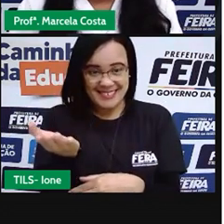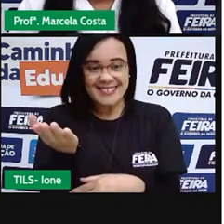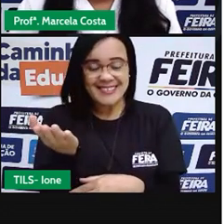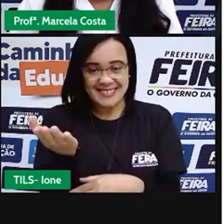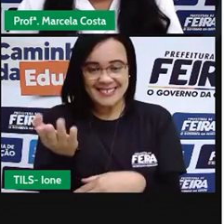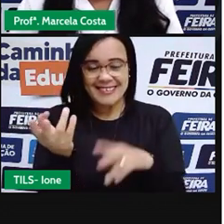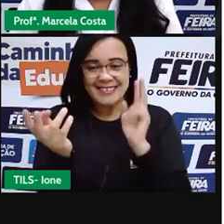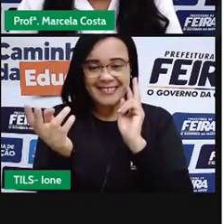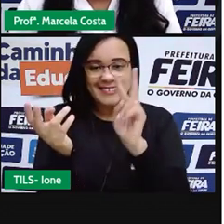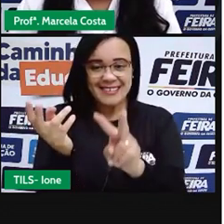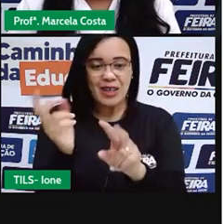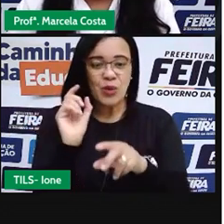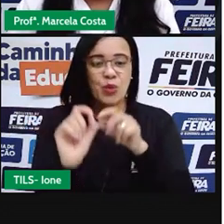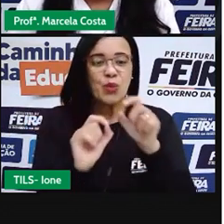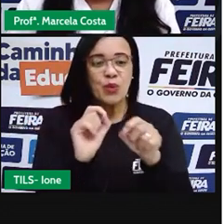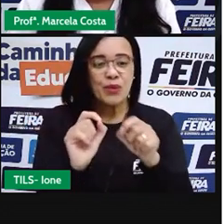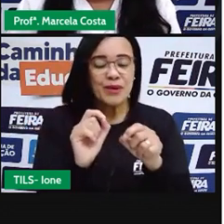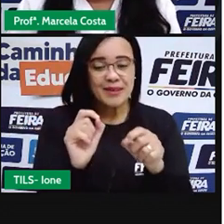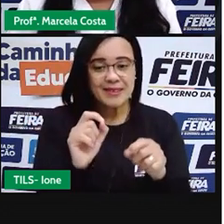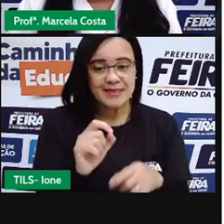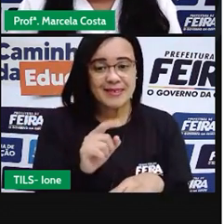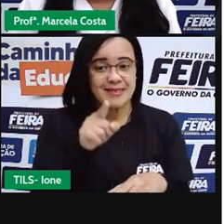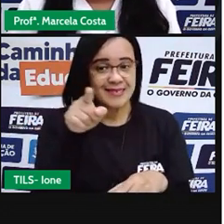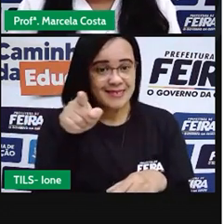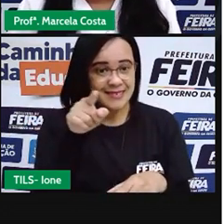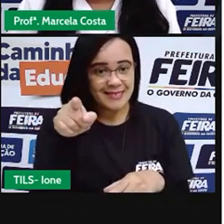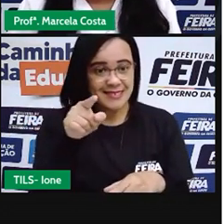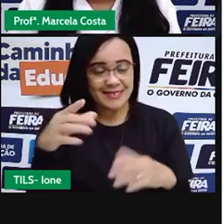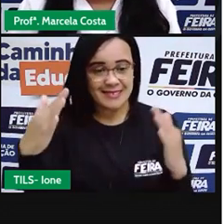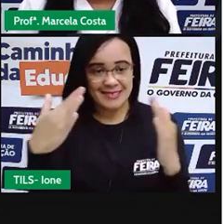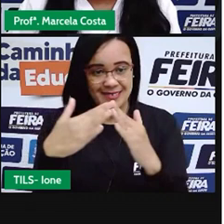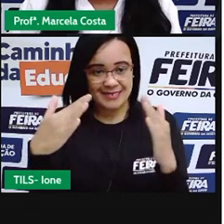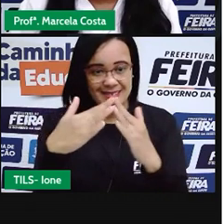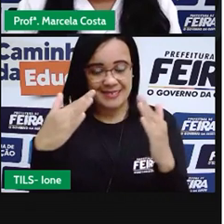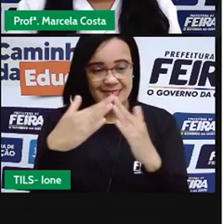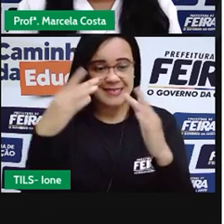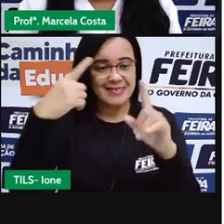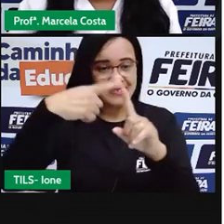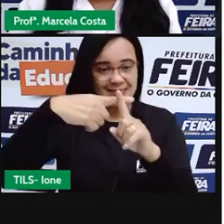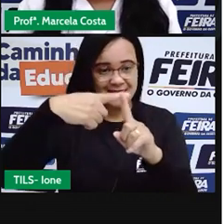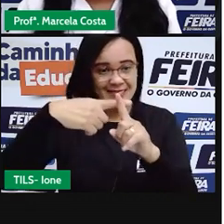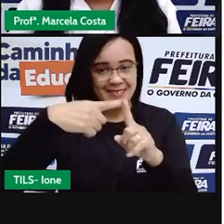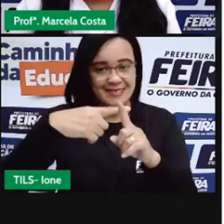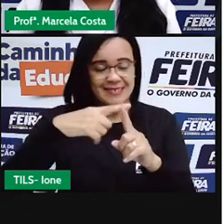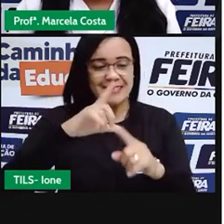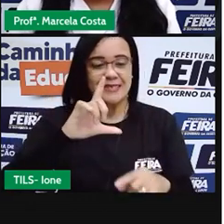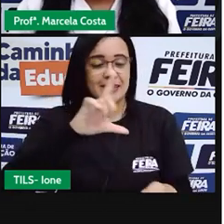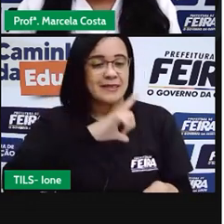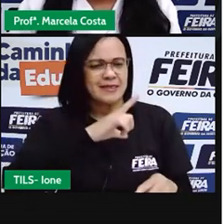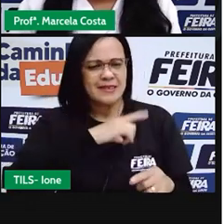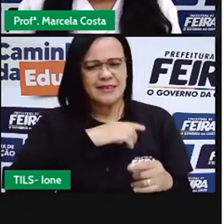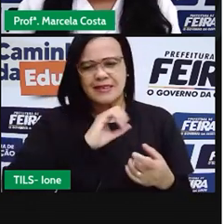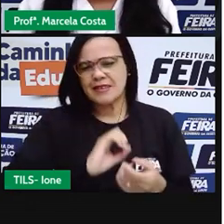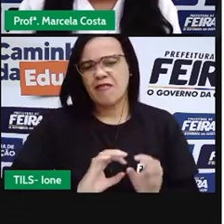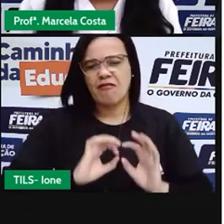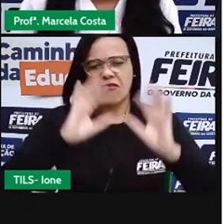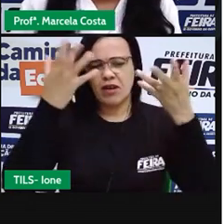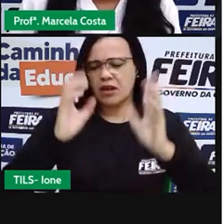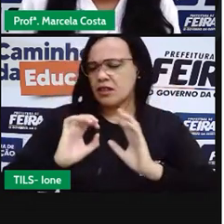veja, que lá nessa igreja tem diversas comemorações,